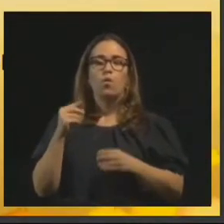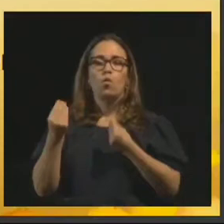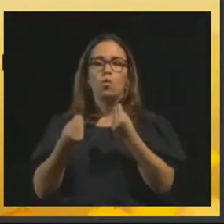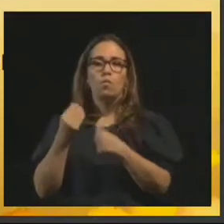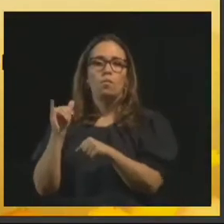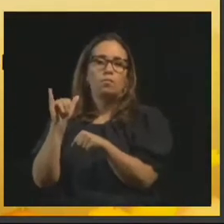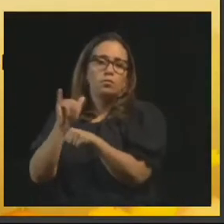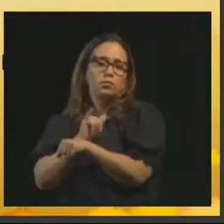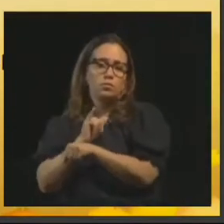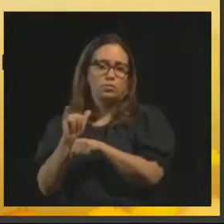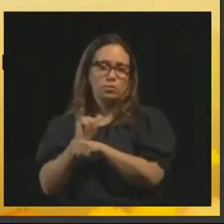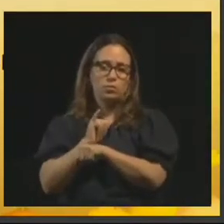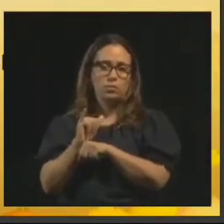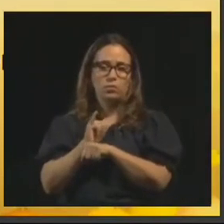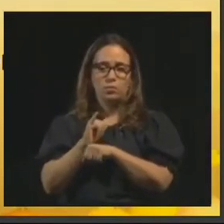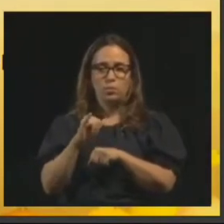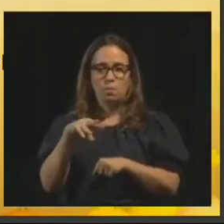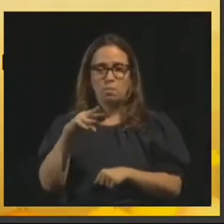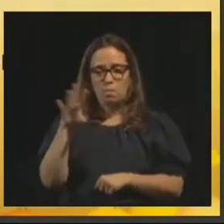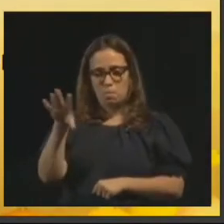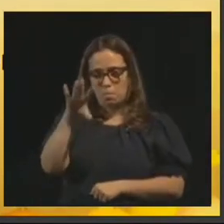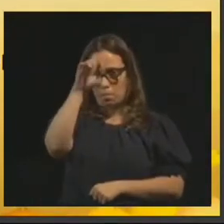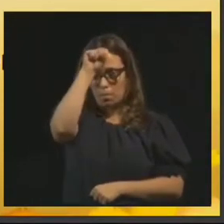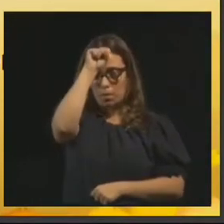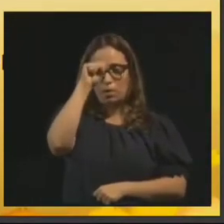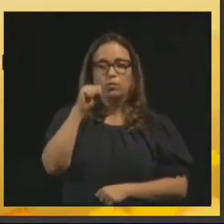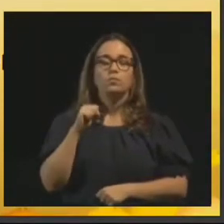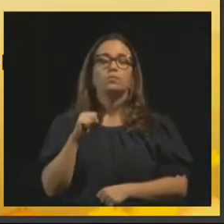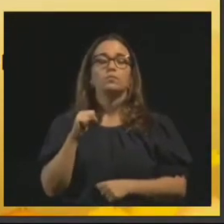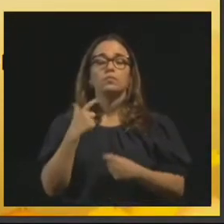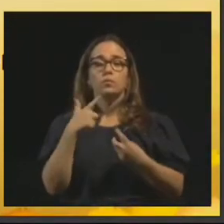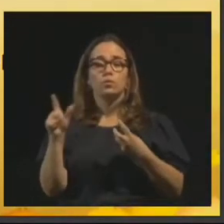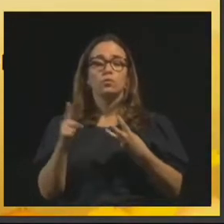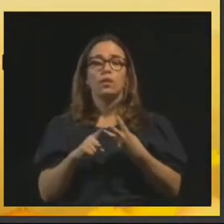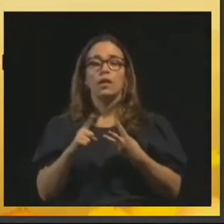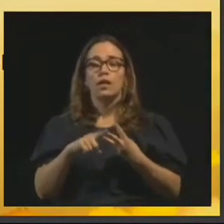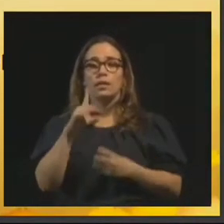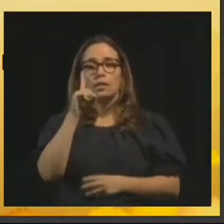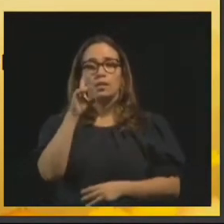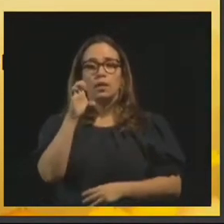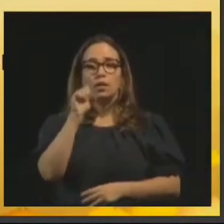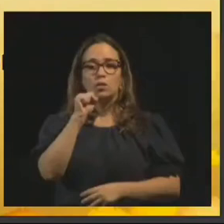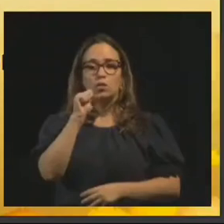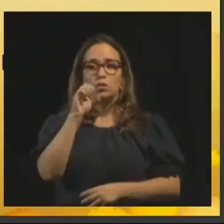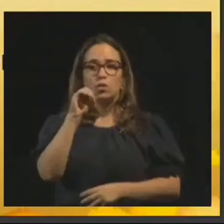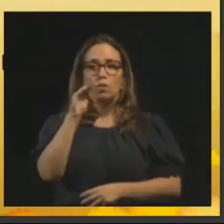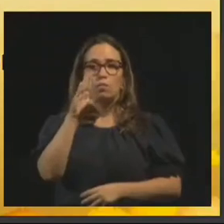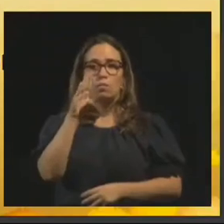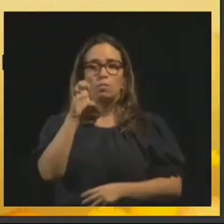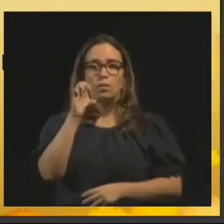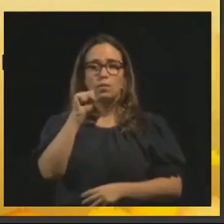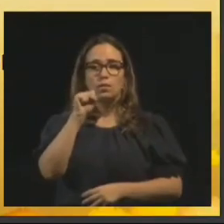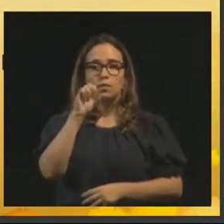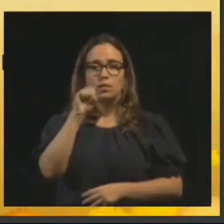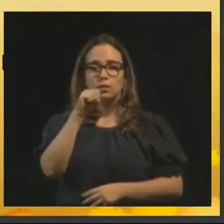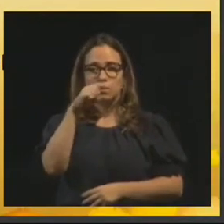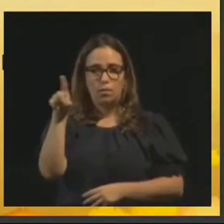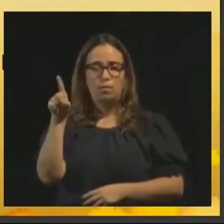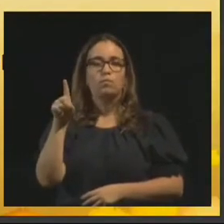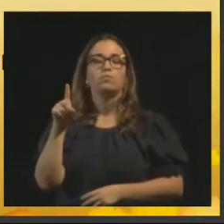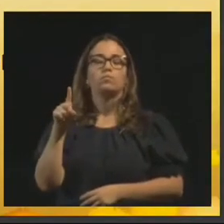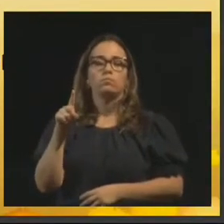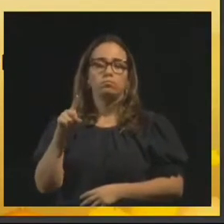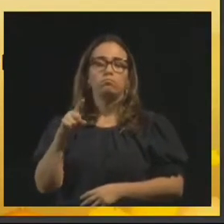Mediunidade, ambos de André Luiz por Chico Xavier. tem um livro também pouco conhecido, do que é desobsessão, também pela psicografia dele.